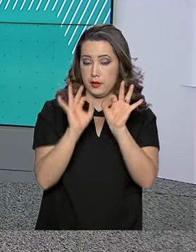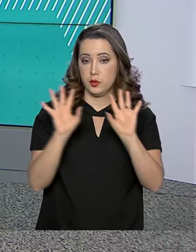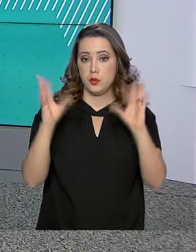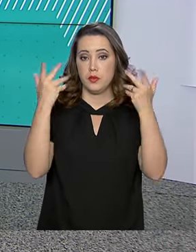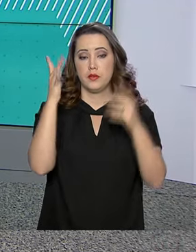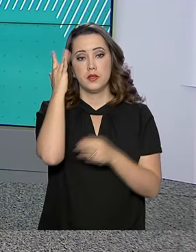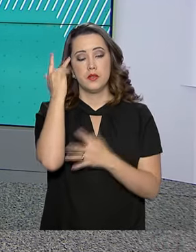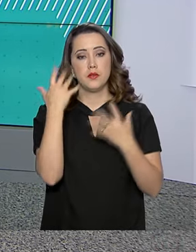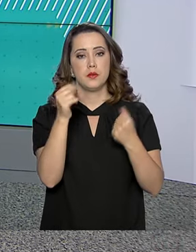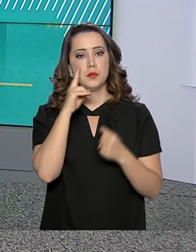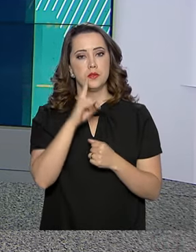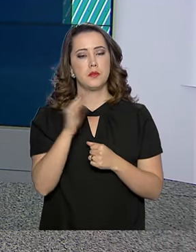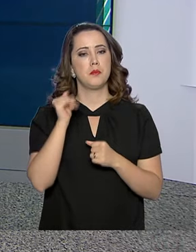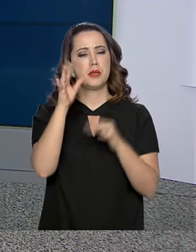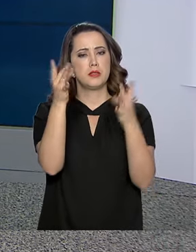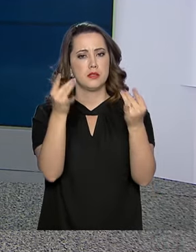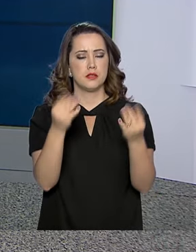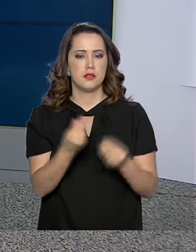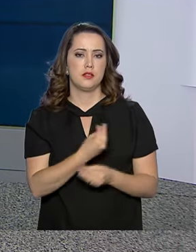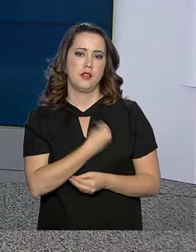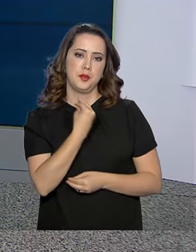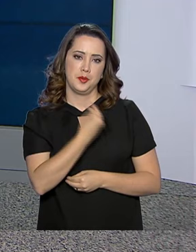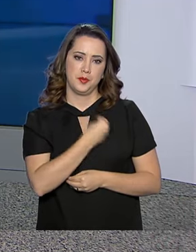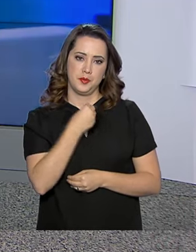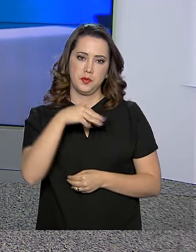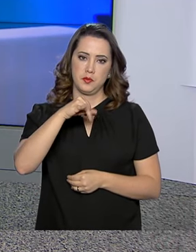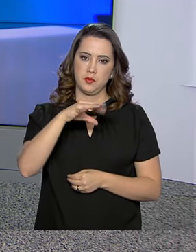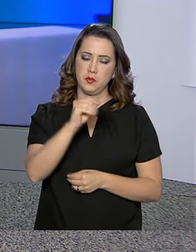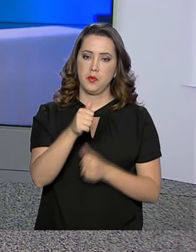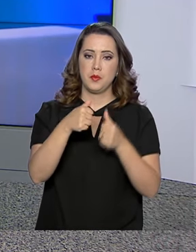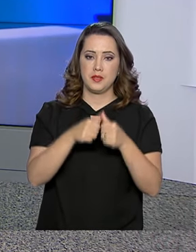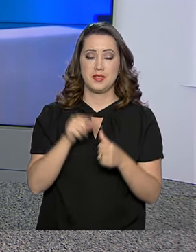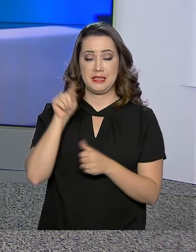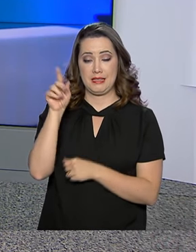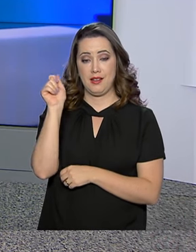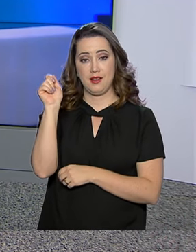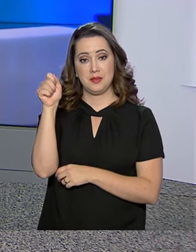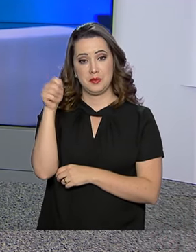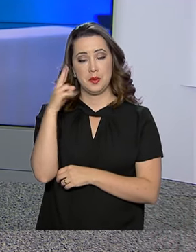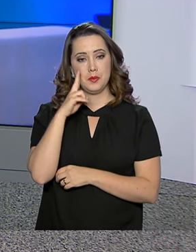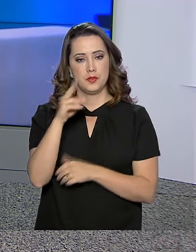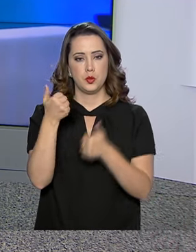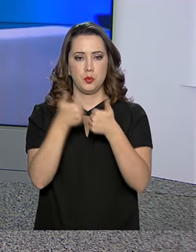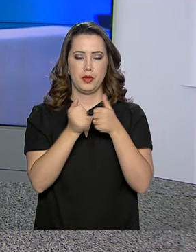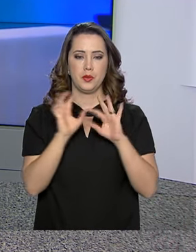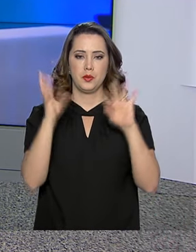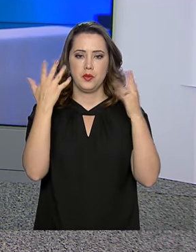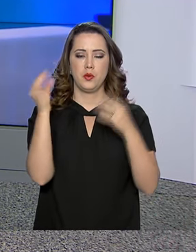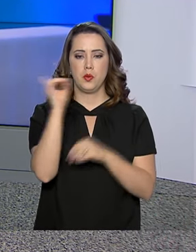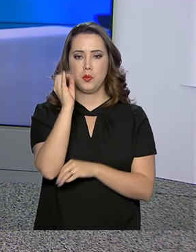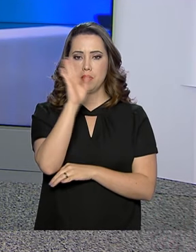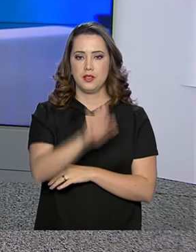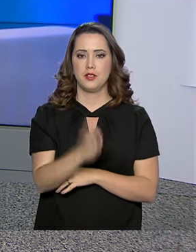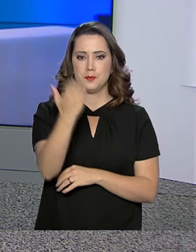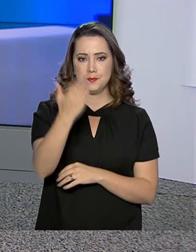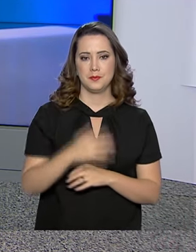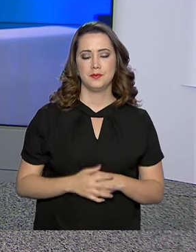Vamos saber mais ao vivo com a repórter Márcia Fernandes, que está lá na Argentina para acompanhar o evento. Boa tarde, Marcinha.